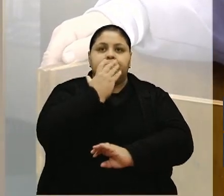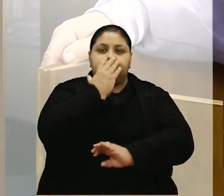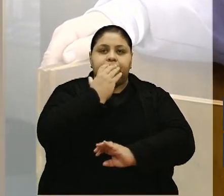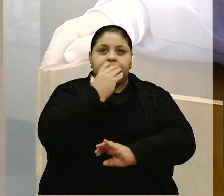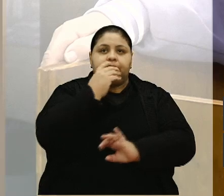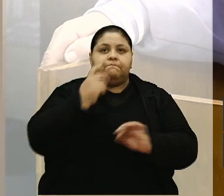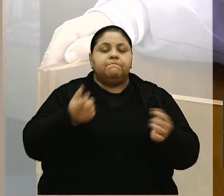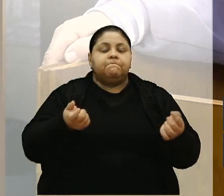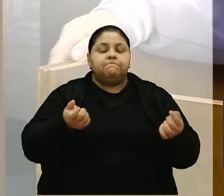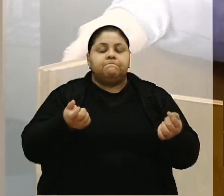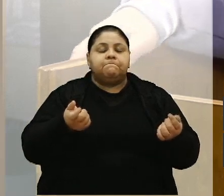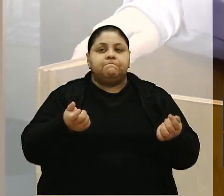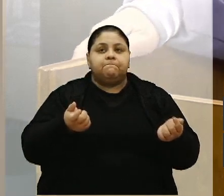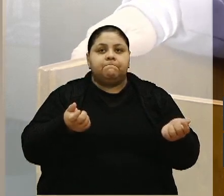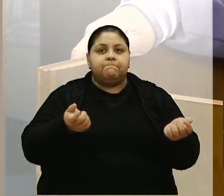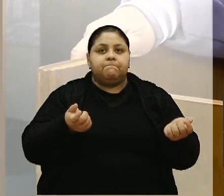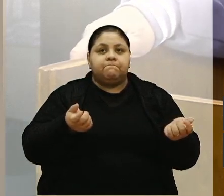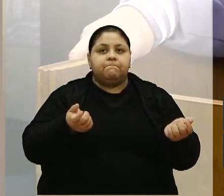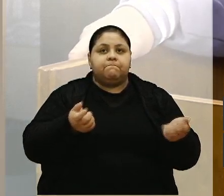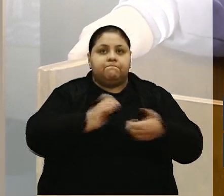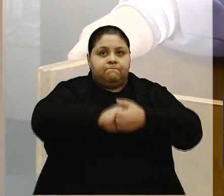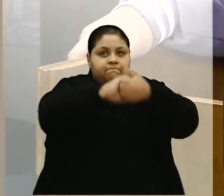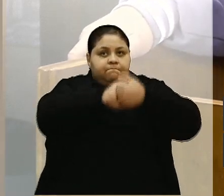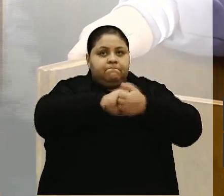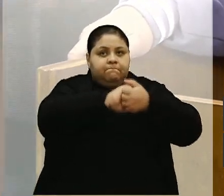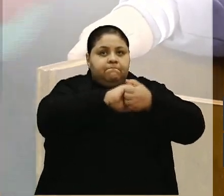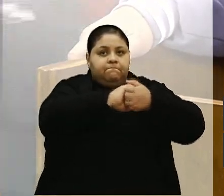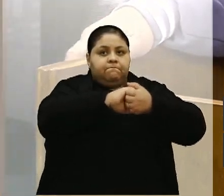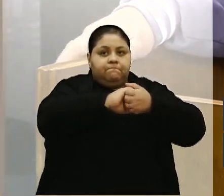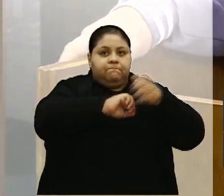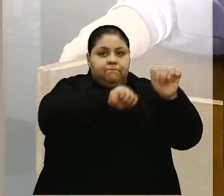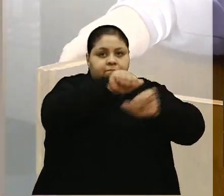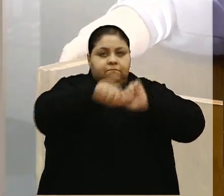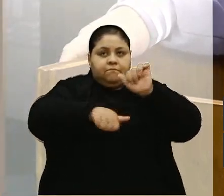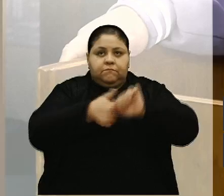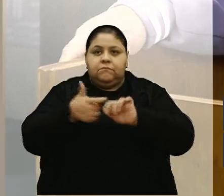necessidade, sou parceiro para devolver o espaço aqui.